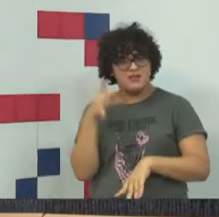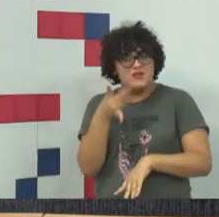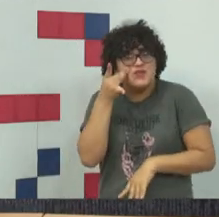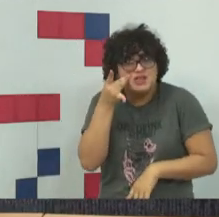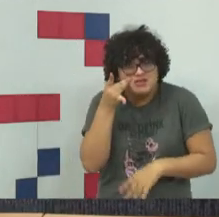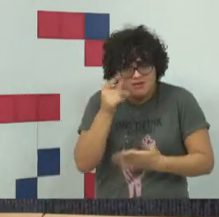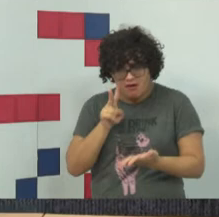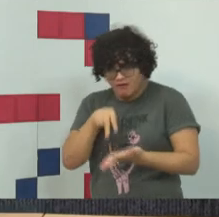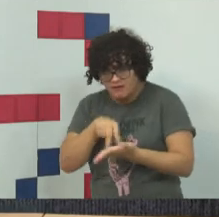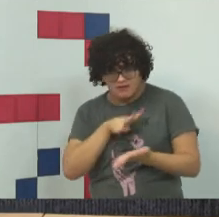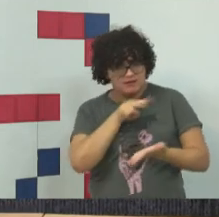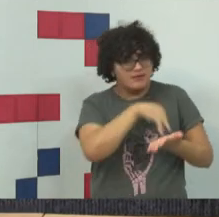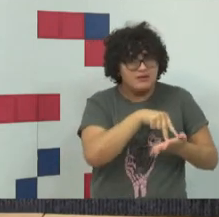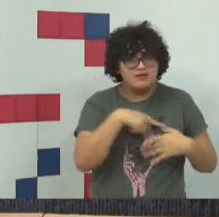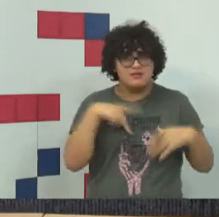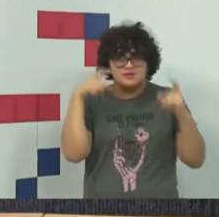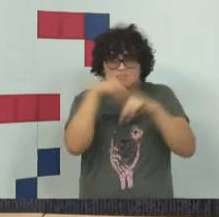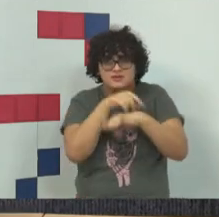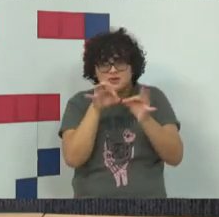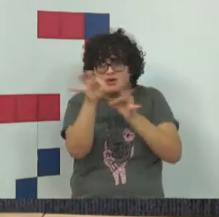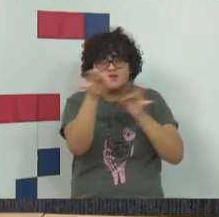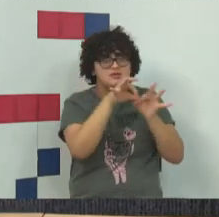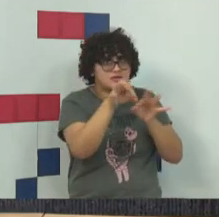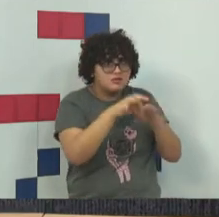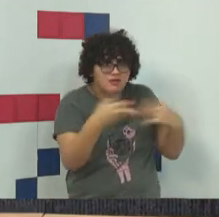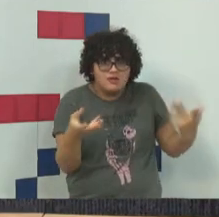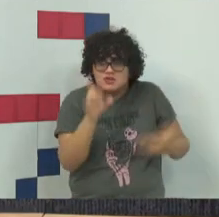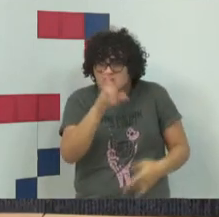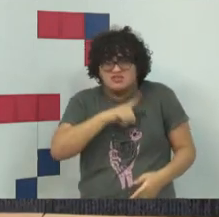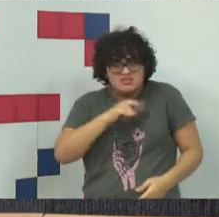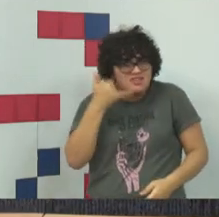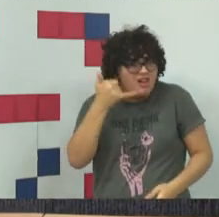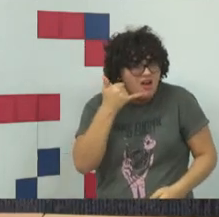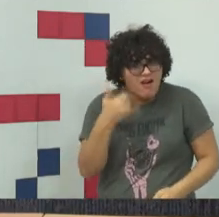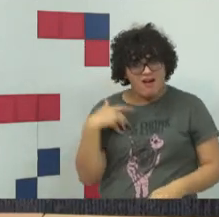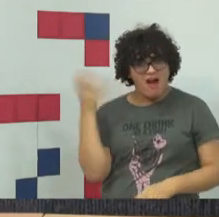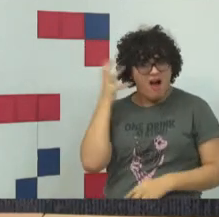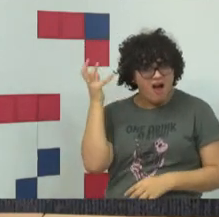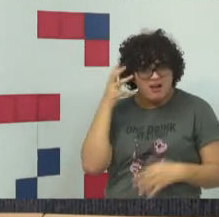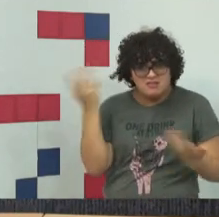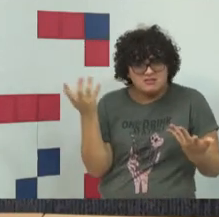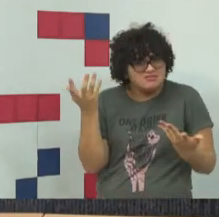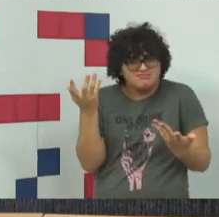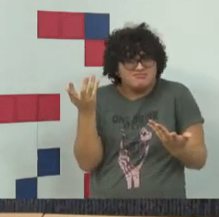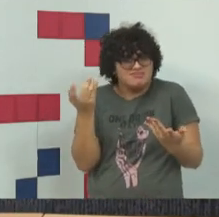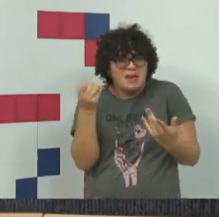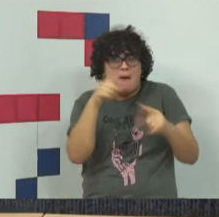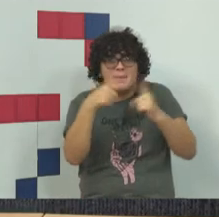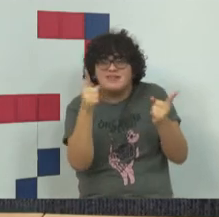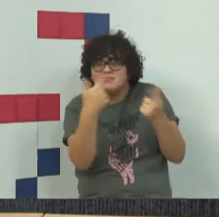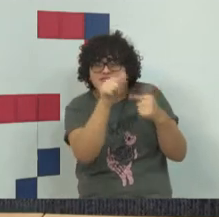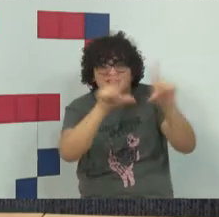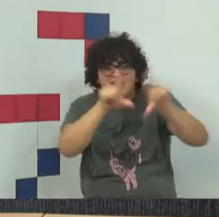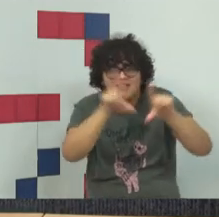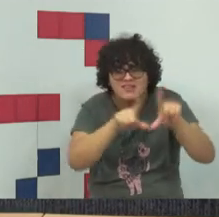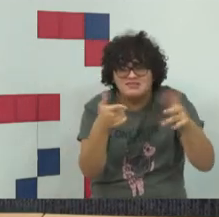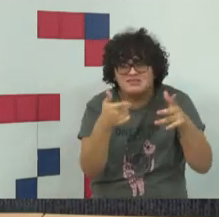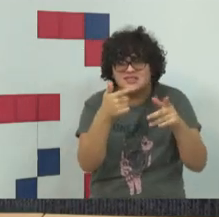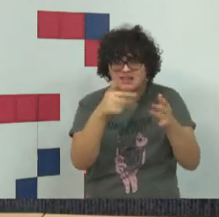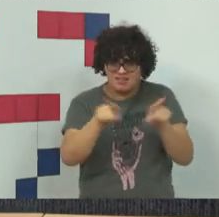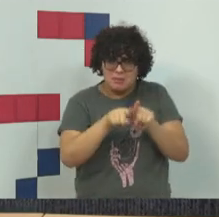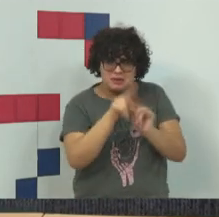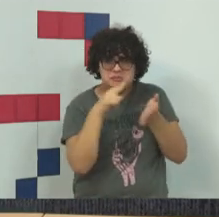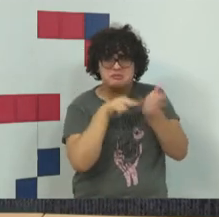Segunda Guerra Mundial mostrou isso, havia só o rádio, havia só transmissão à distância pelo rádio, pelo telégrafo,